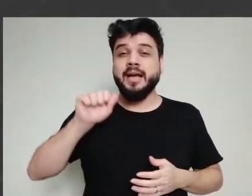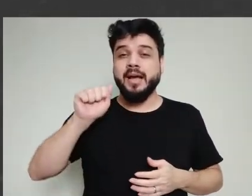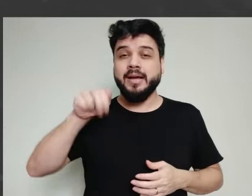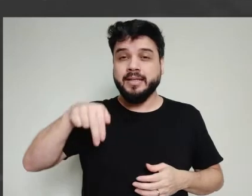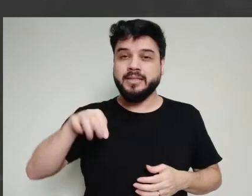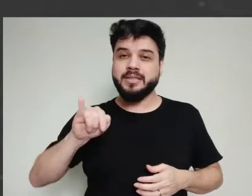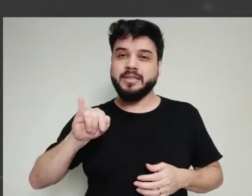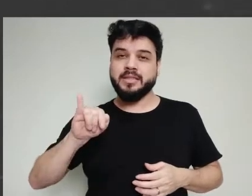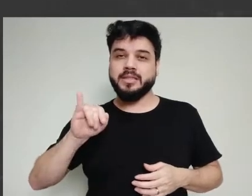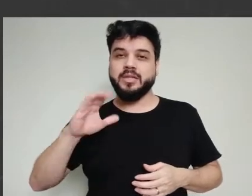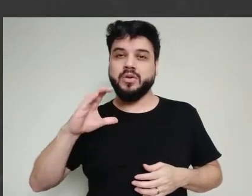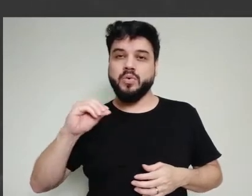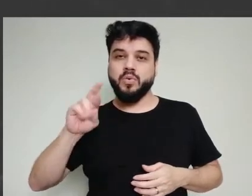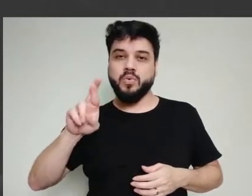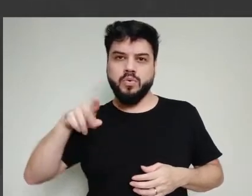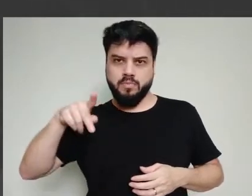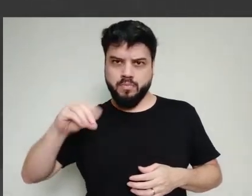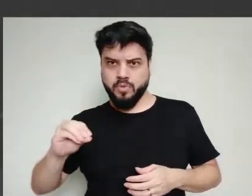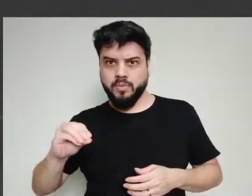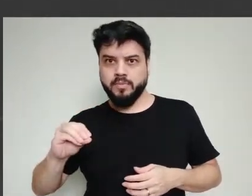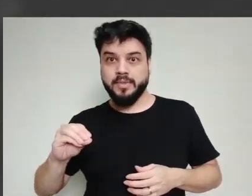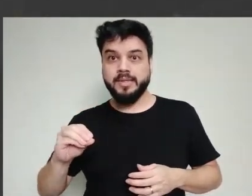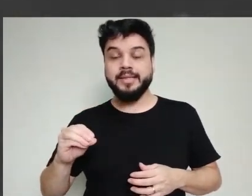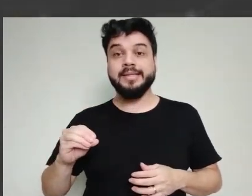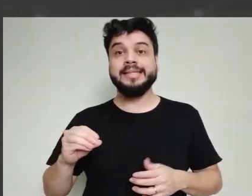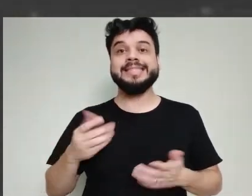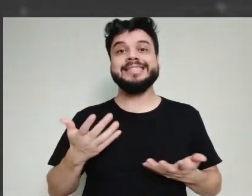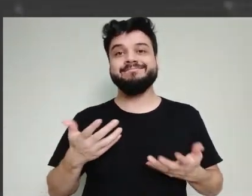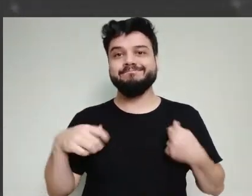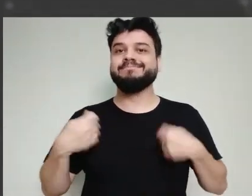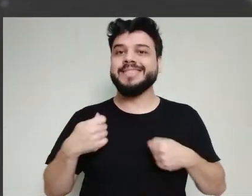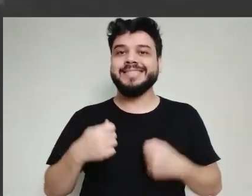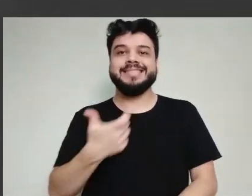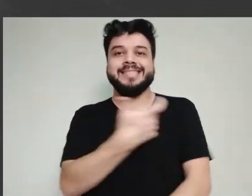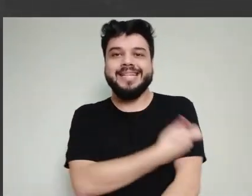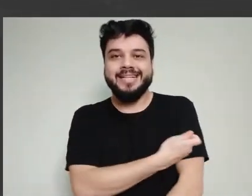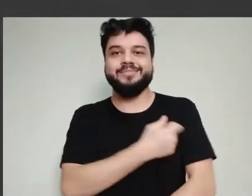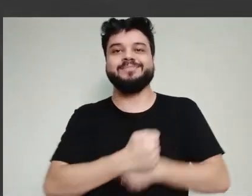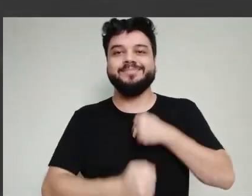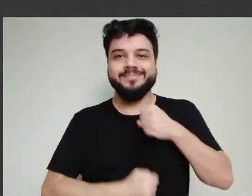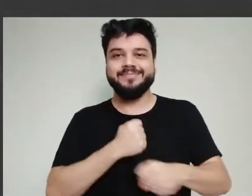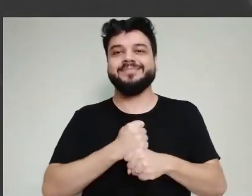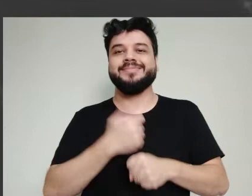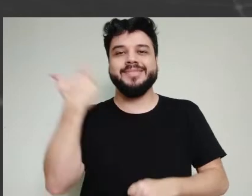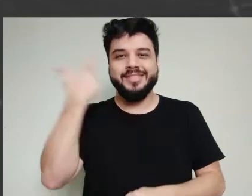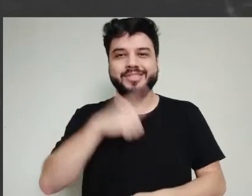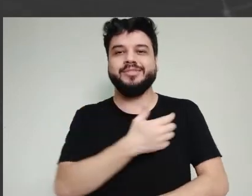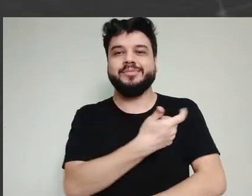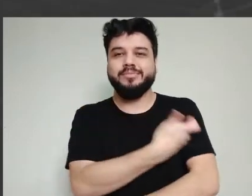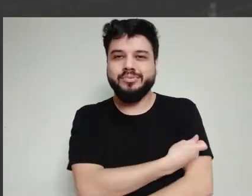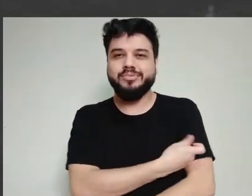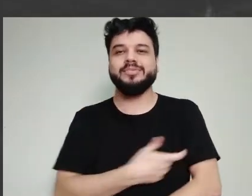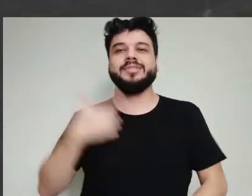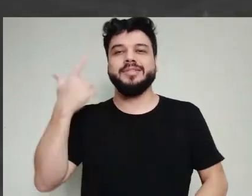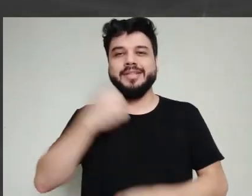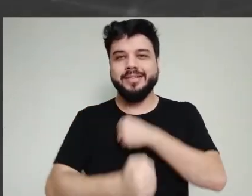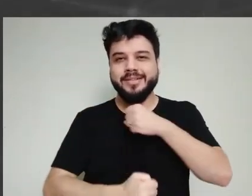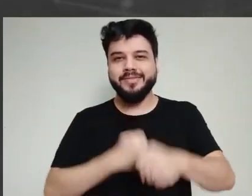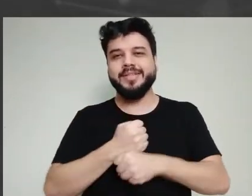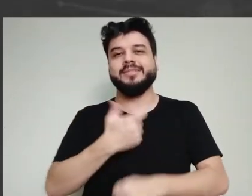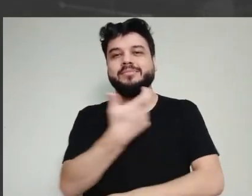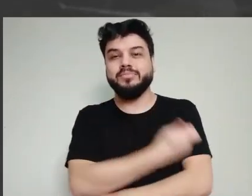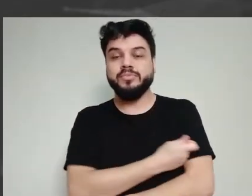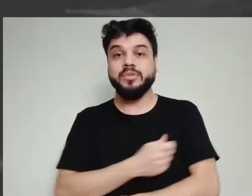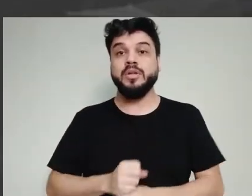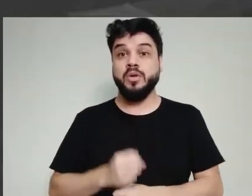ser dada todos os anos e não uma vez na vida. Então, como que eu sei que uma vacina tem que ser dada a cada 3